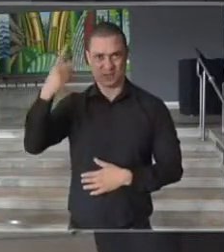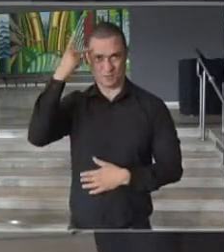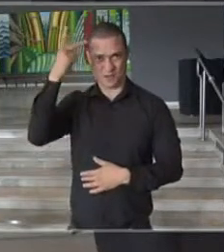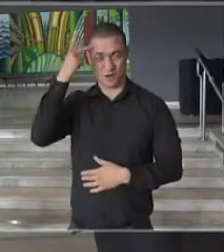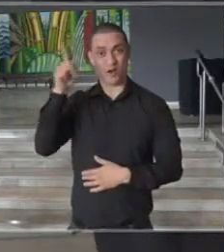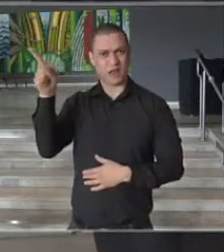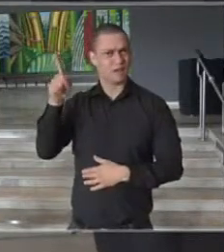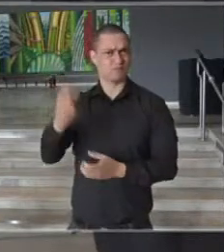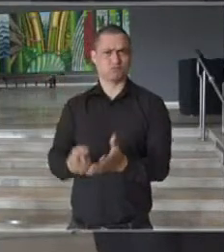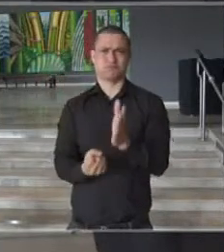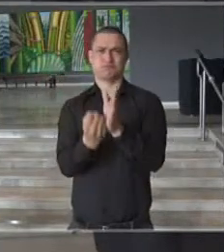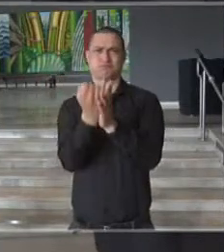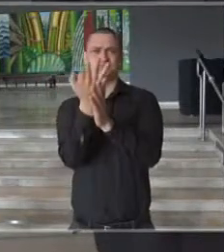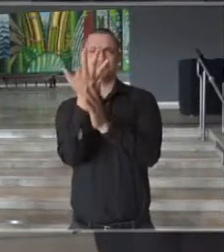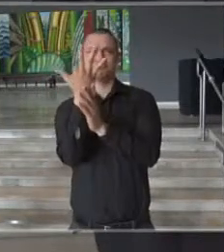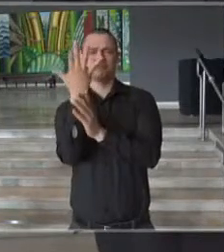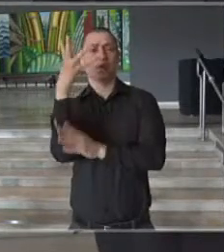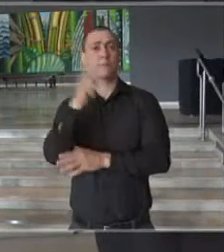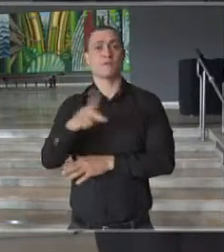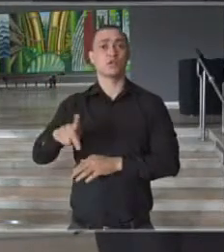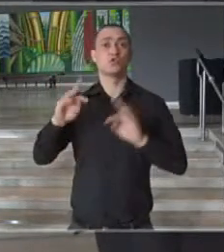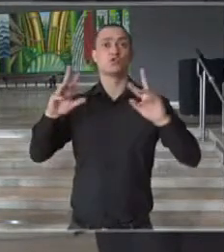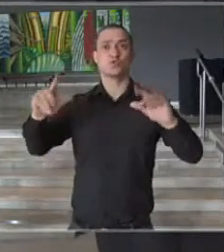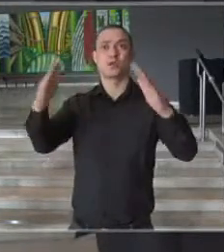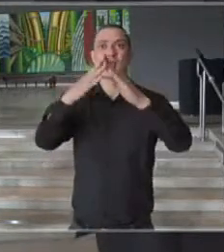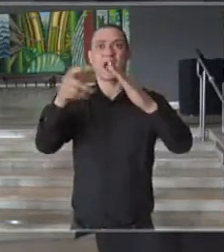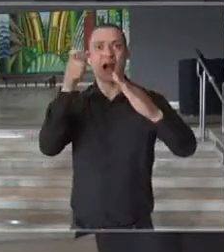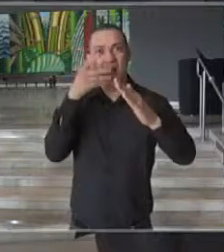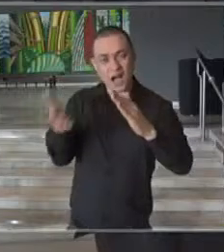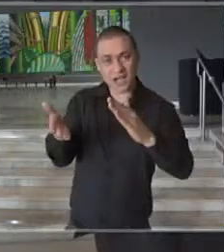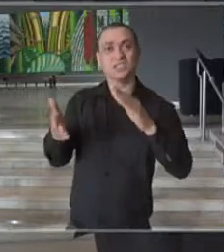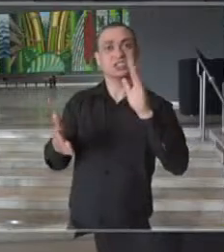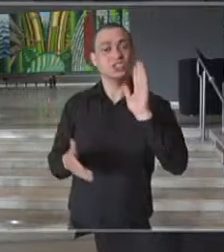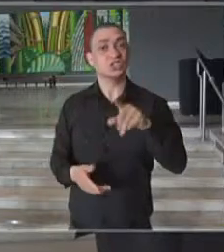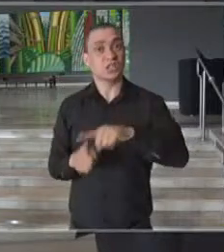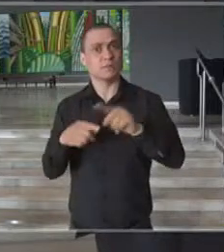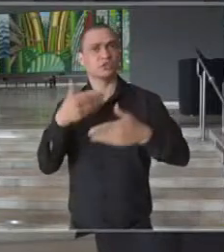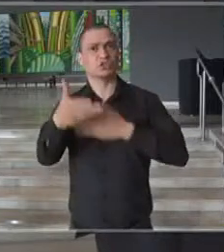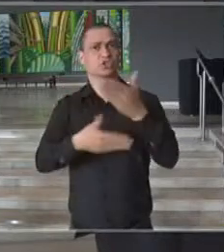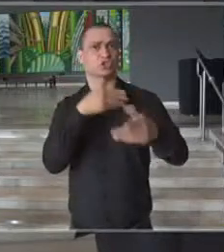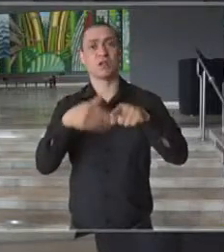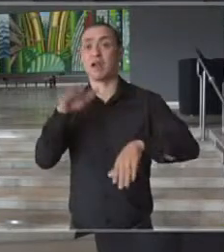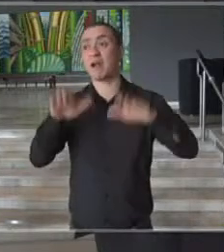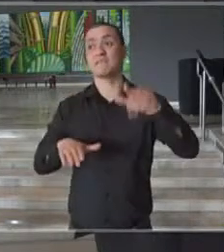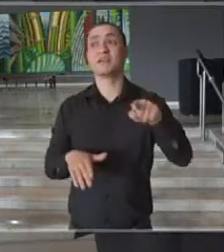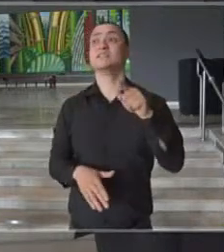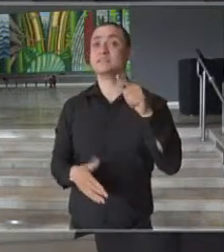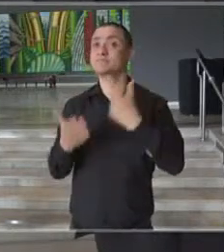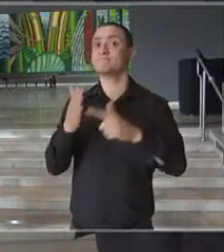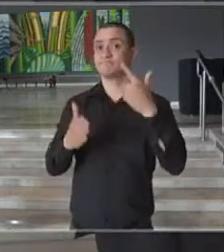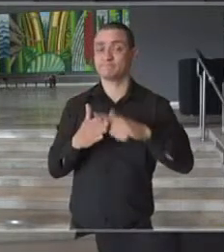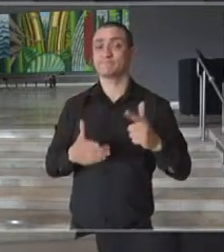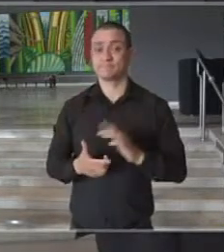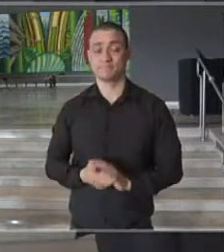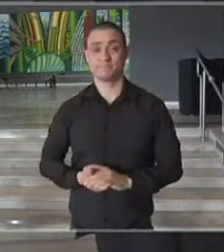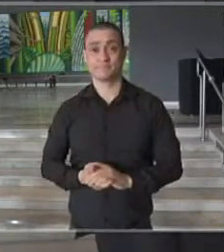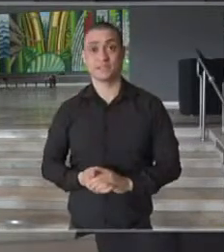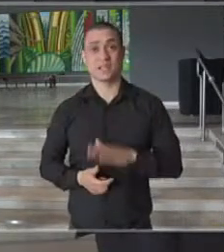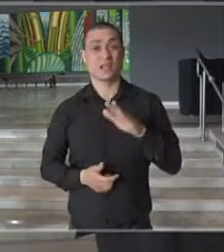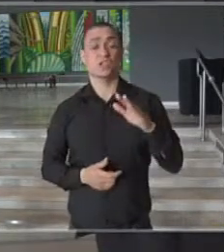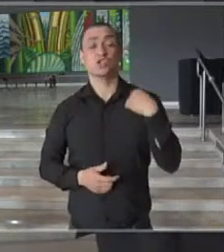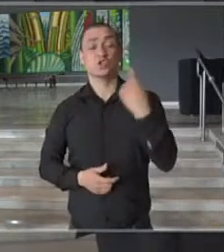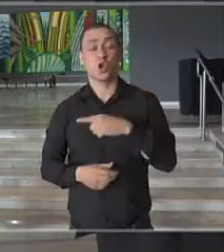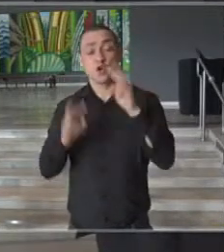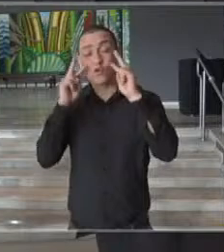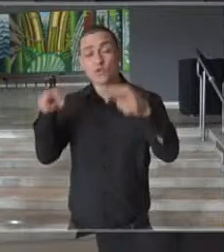onde são dezenas de milhares, todas as vezes conectados. Esse tema já foi tratado inúmeras vezes e esse é um ponto importante. Obviamente, nós estamos